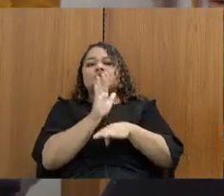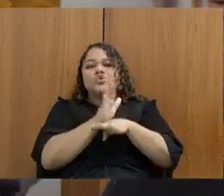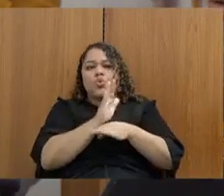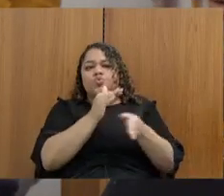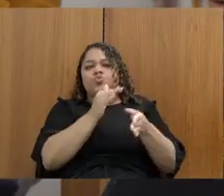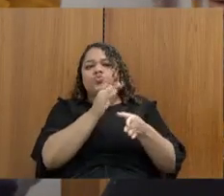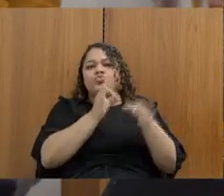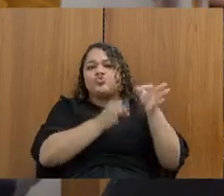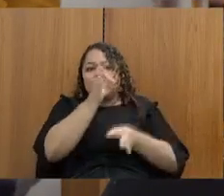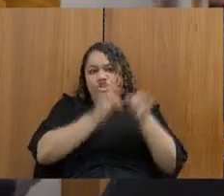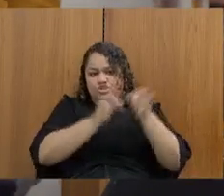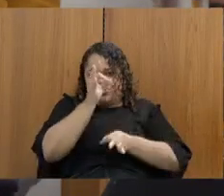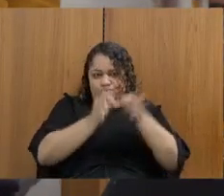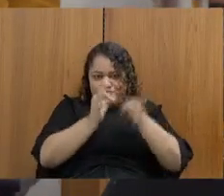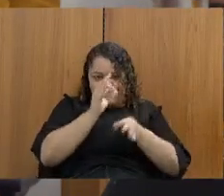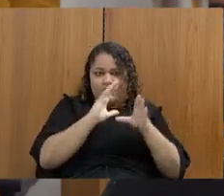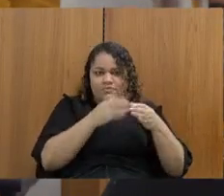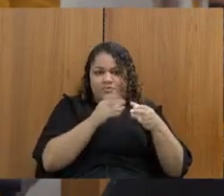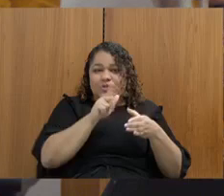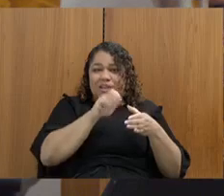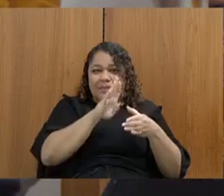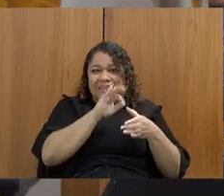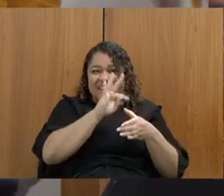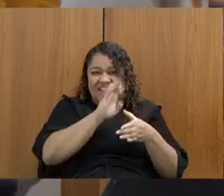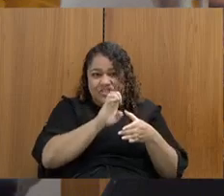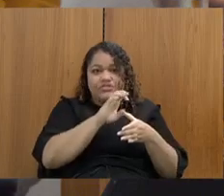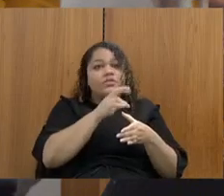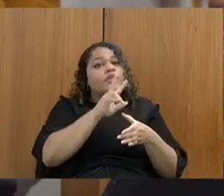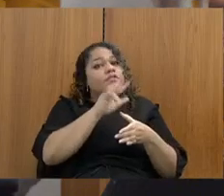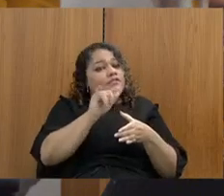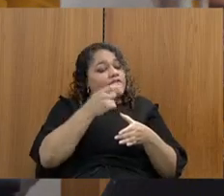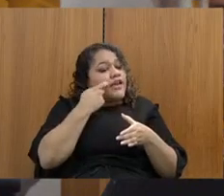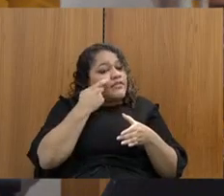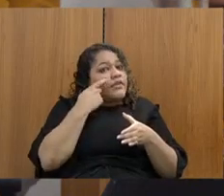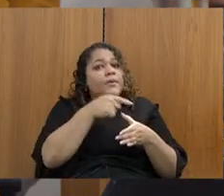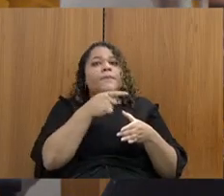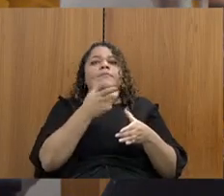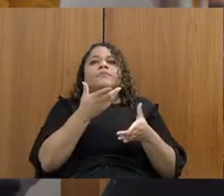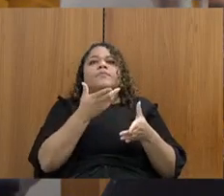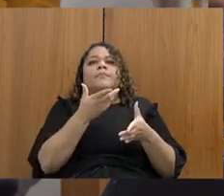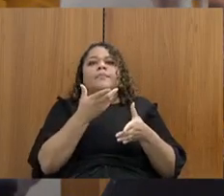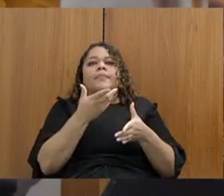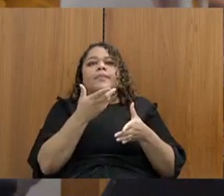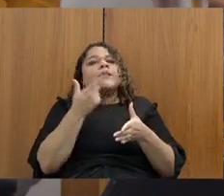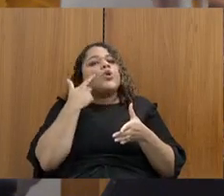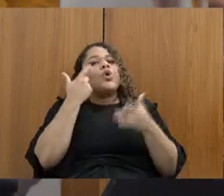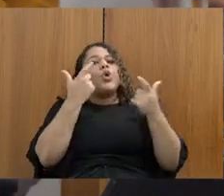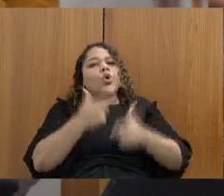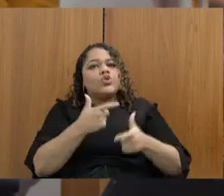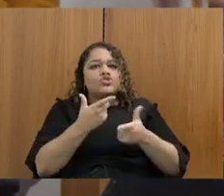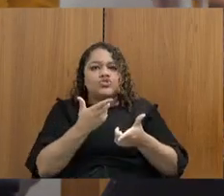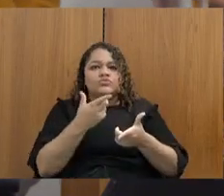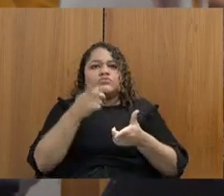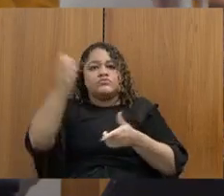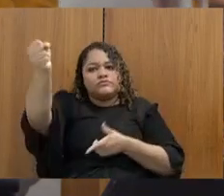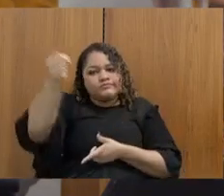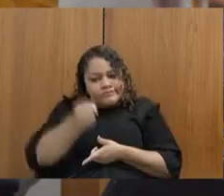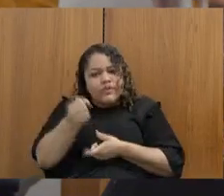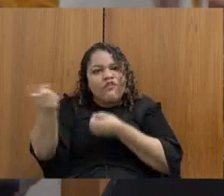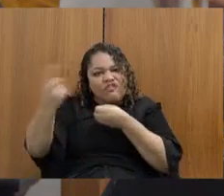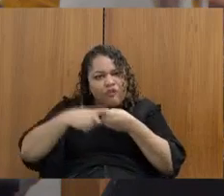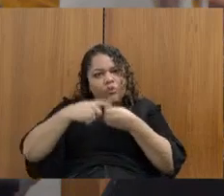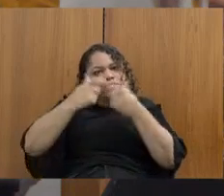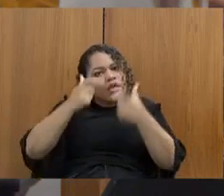requerimento para pedir de providência. Primeiro, para reestabelecer o local de origem. E, segundo, que seja apurado com urgência